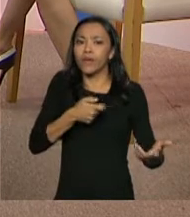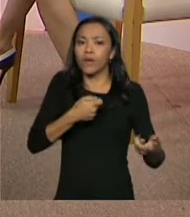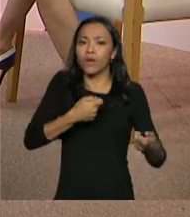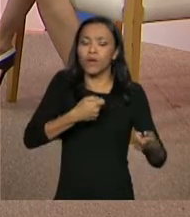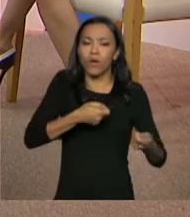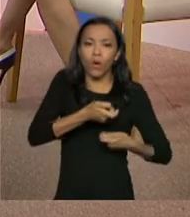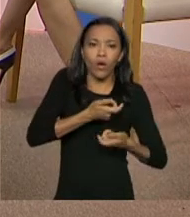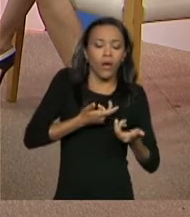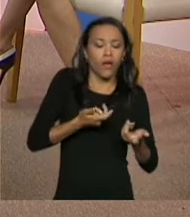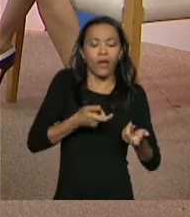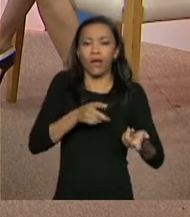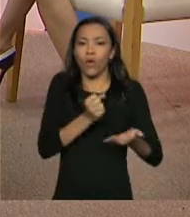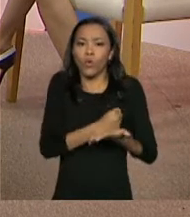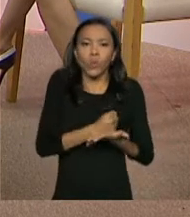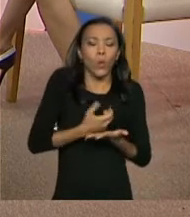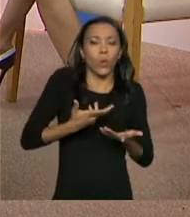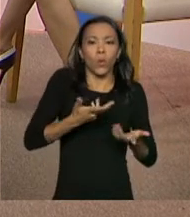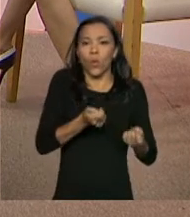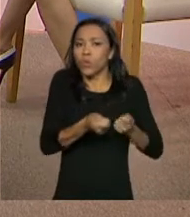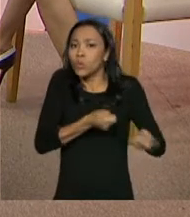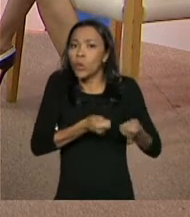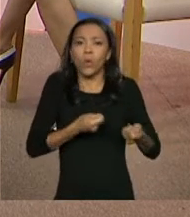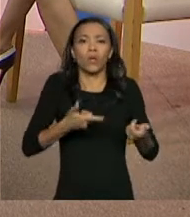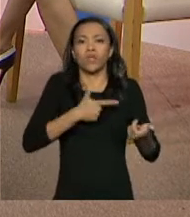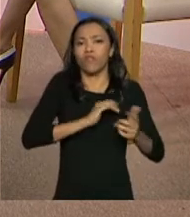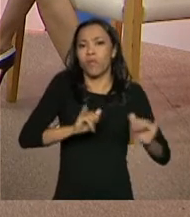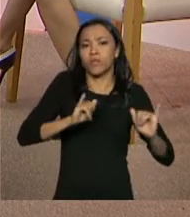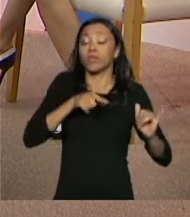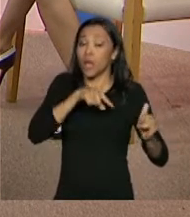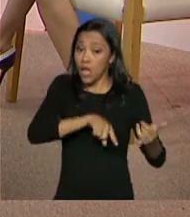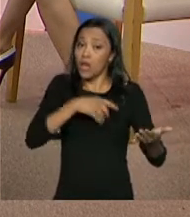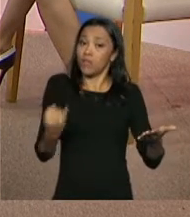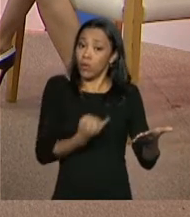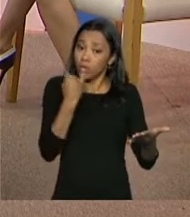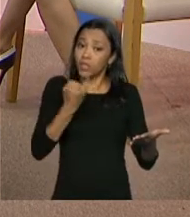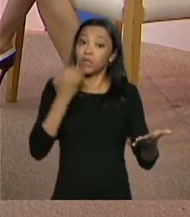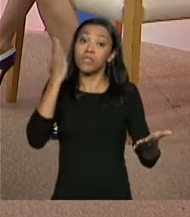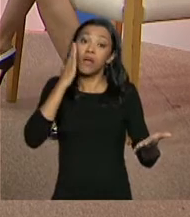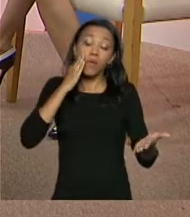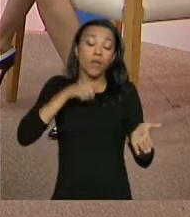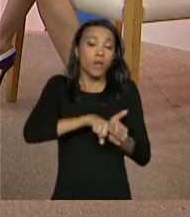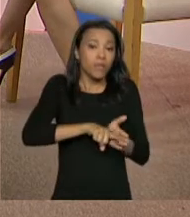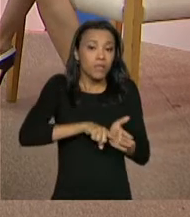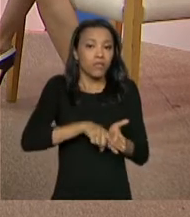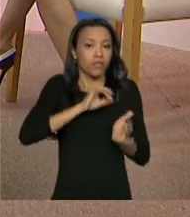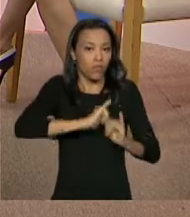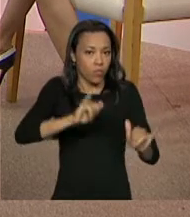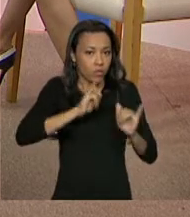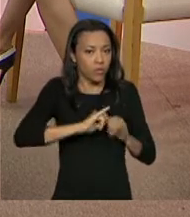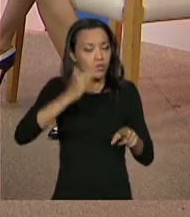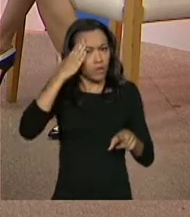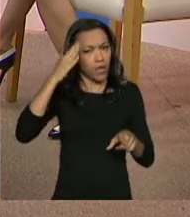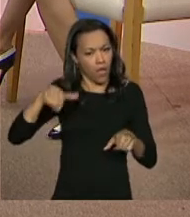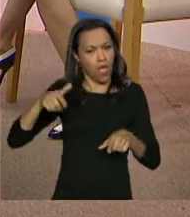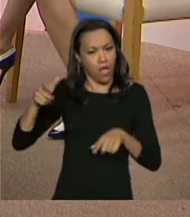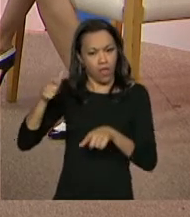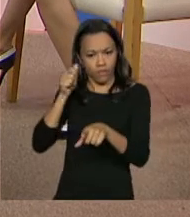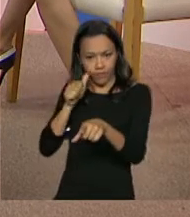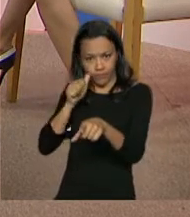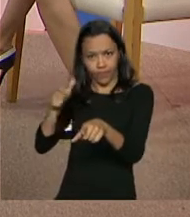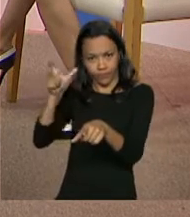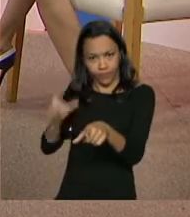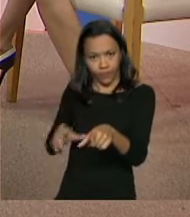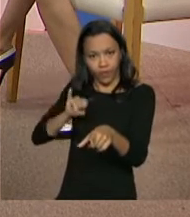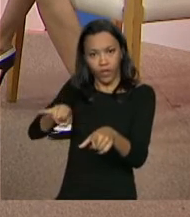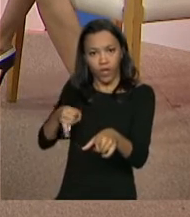tem todo um processo rotineiro de checagem de informações, que eu acho que o Joana pode falar que nós estamos em pleno